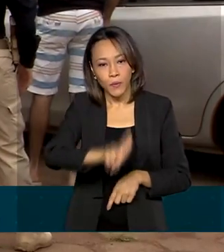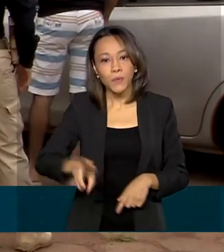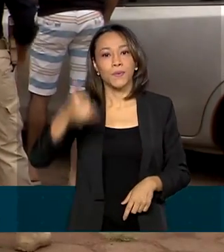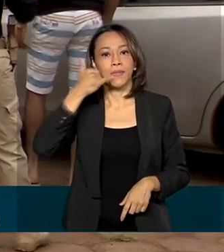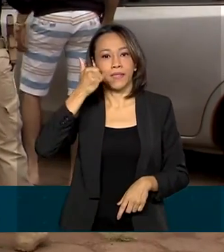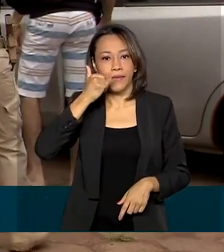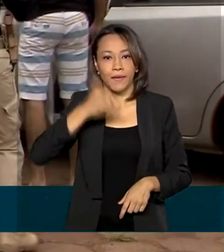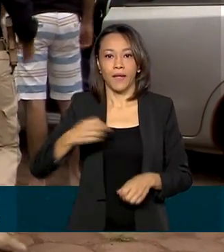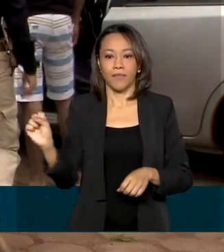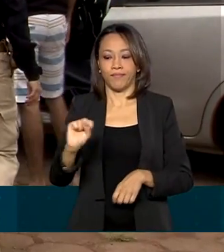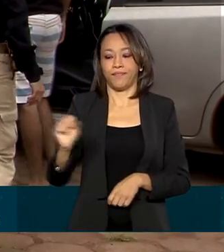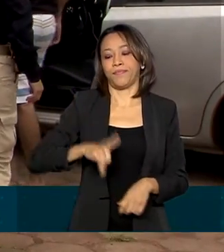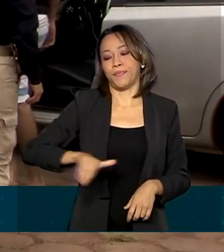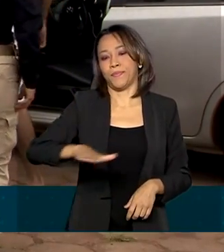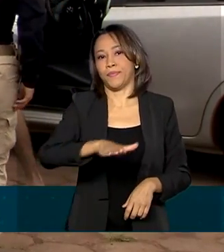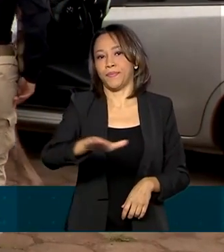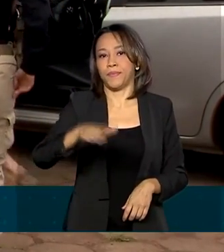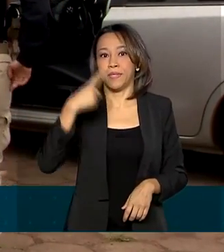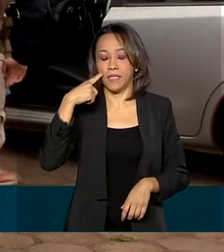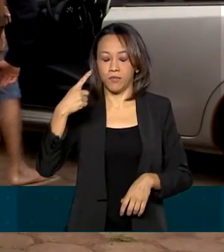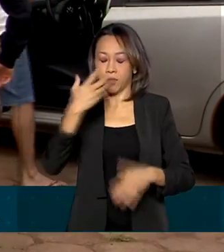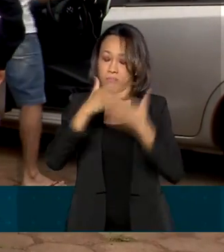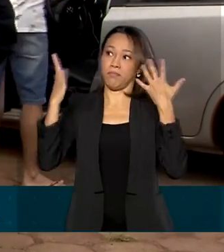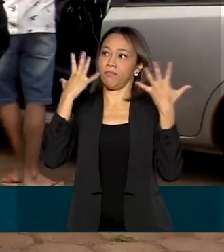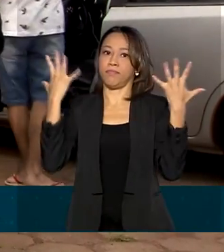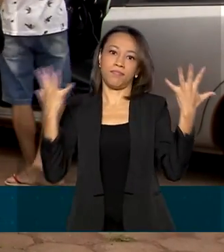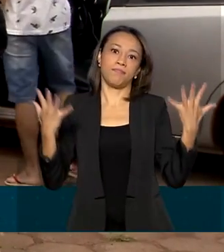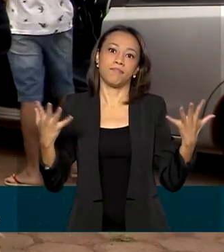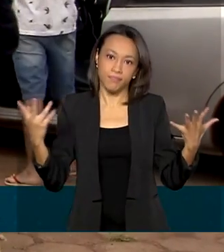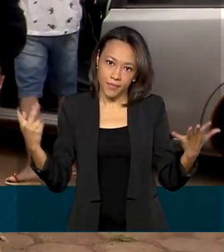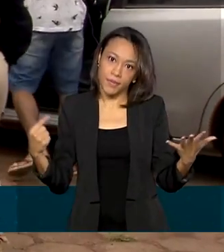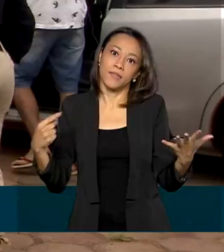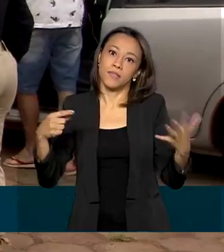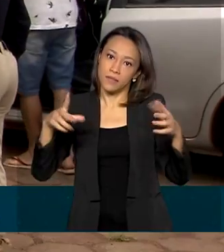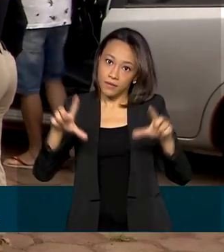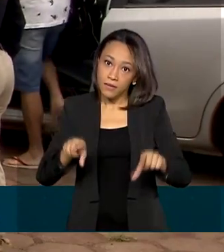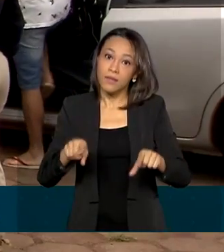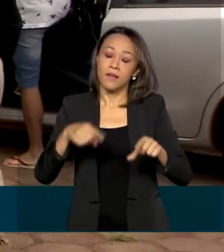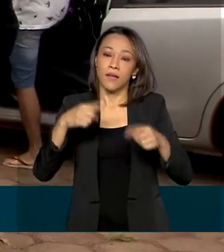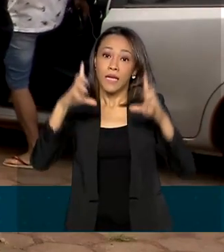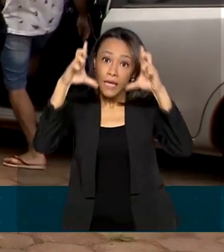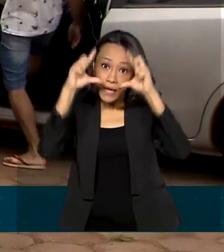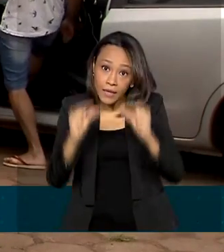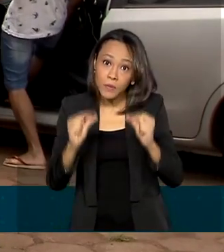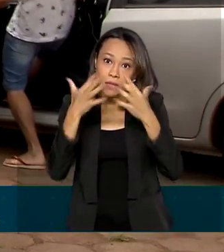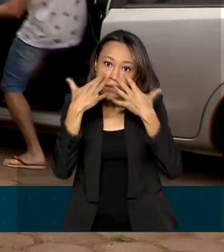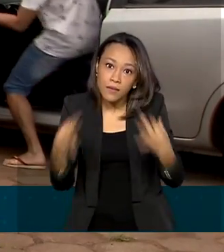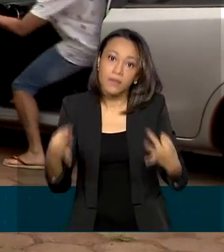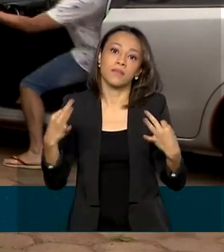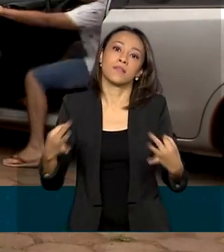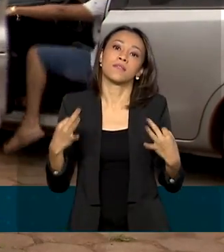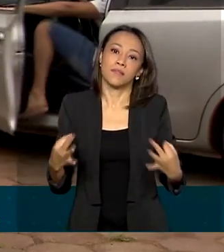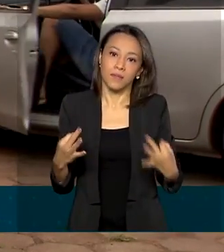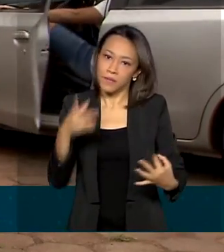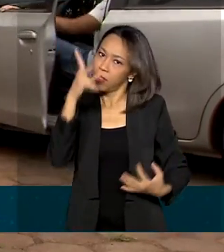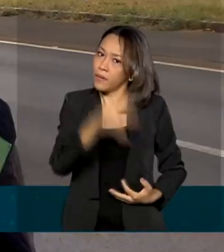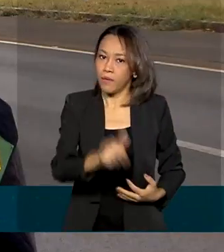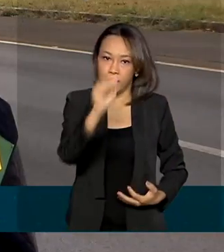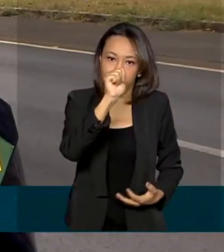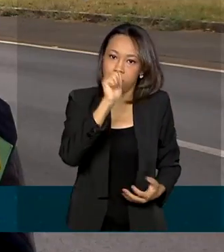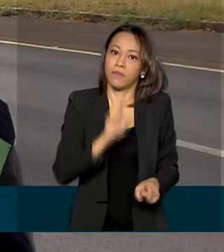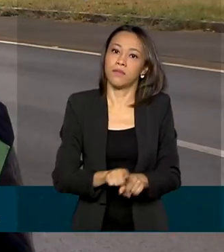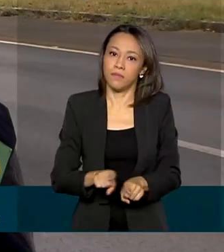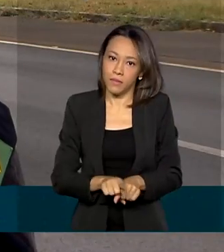volante, que pode tirar a atenção desse motorista e reduzir os reflexos, tanto quanto o álcool.